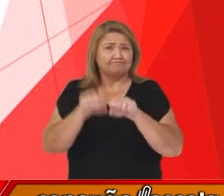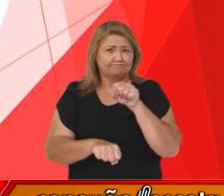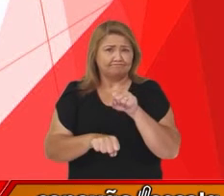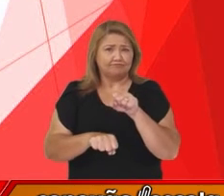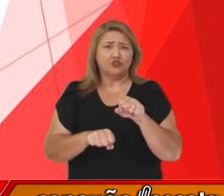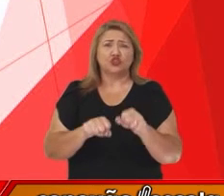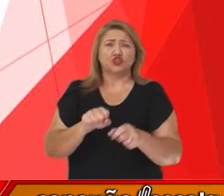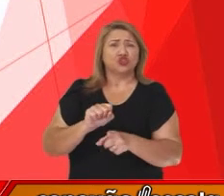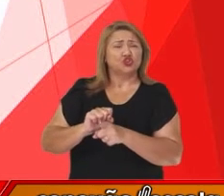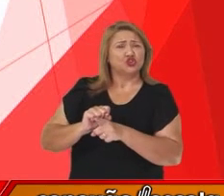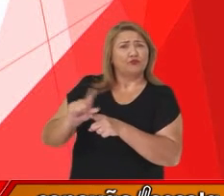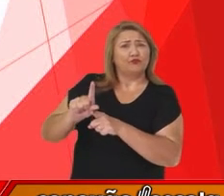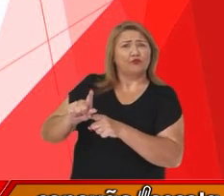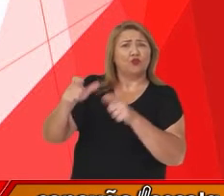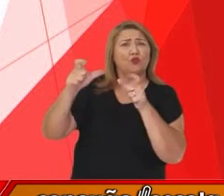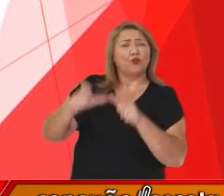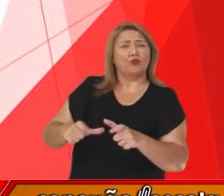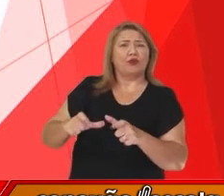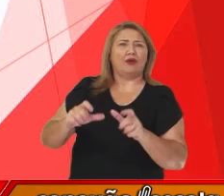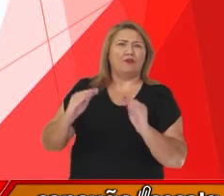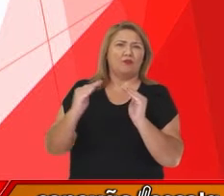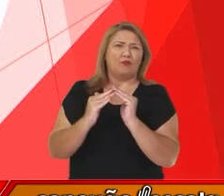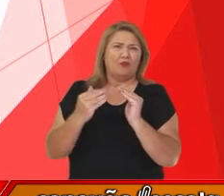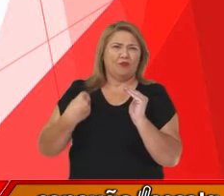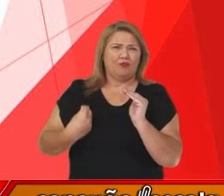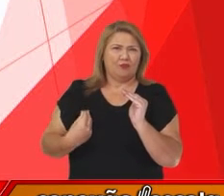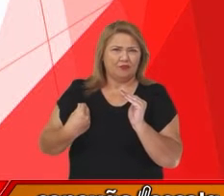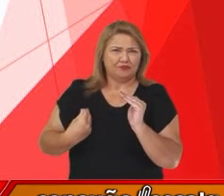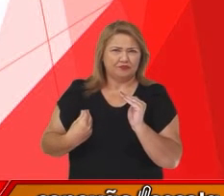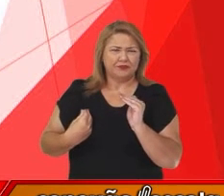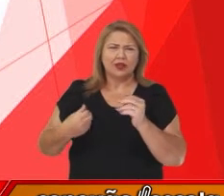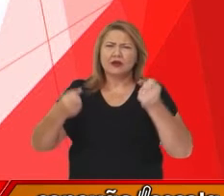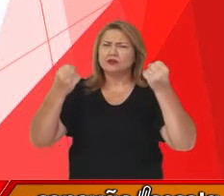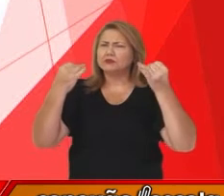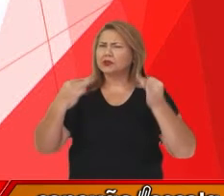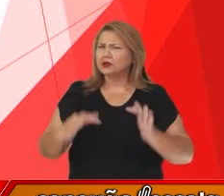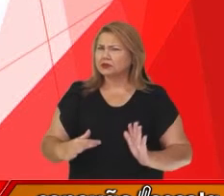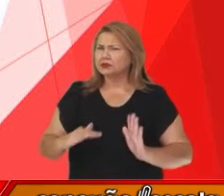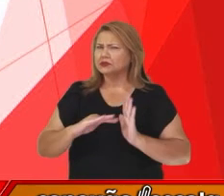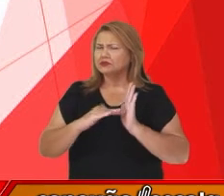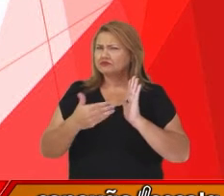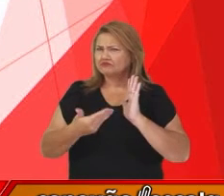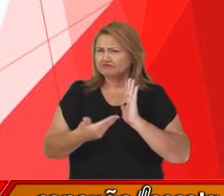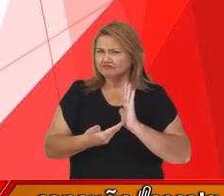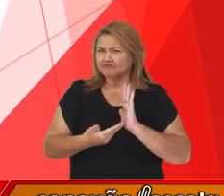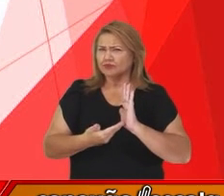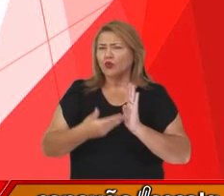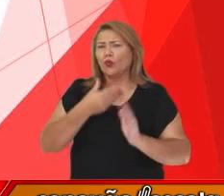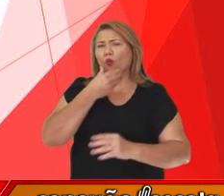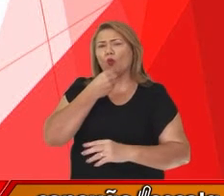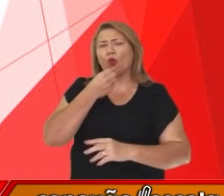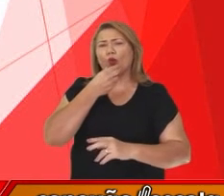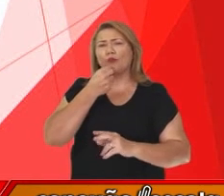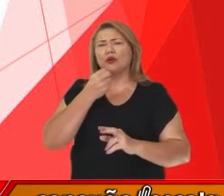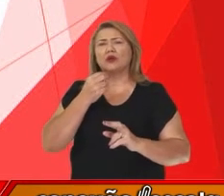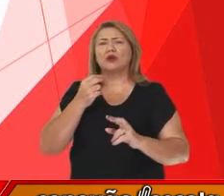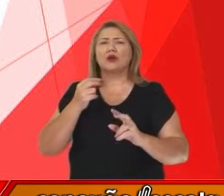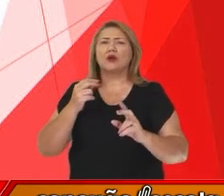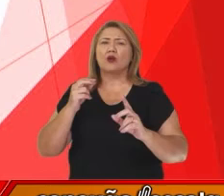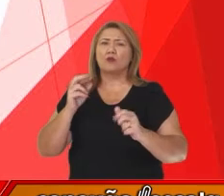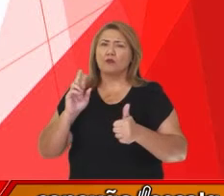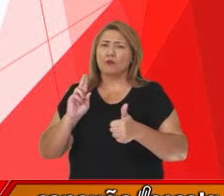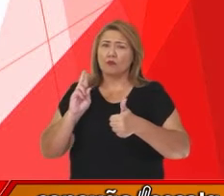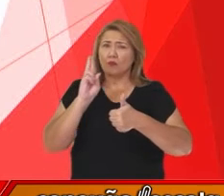remoção do lugar em que vivem. Essa explicação foi dada pelo procurador da República,